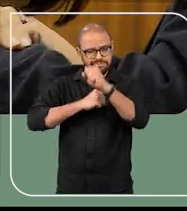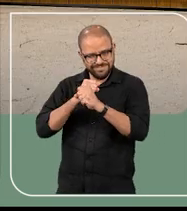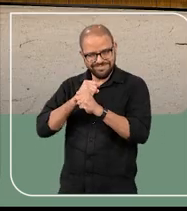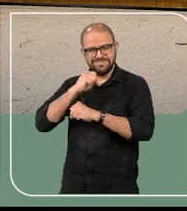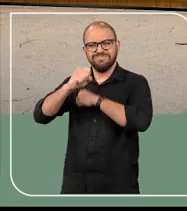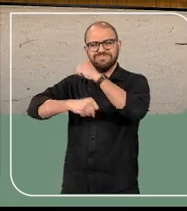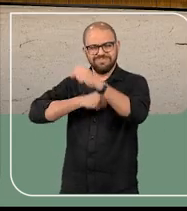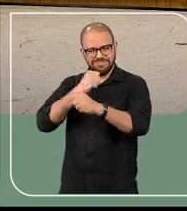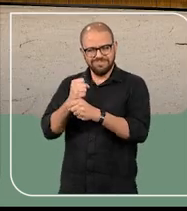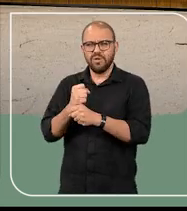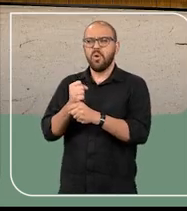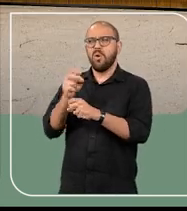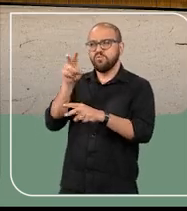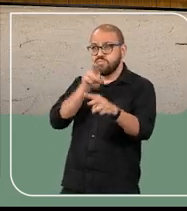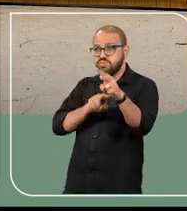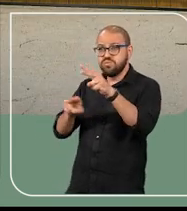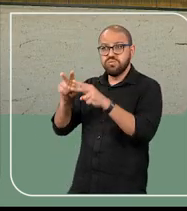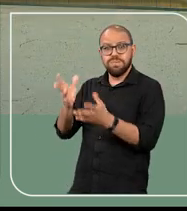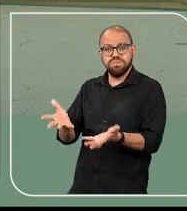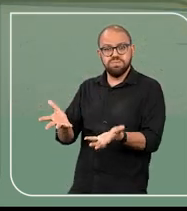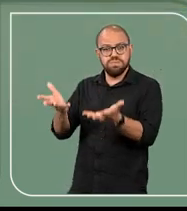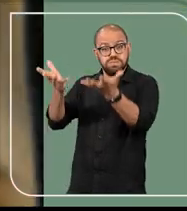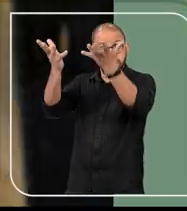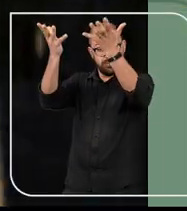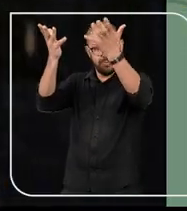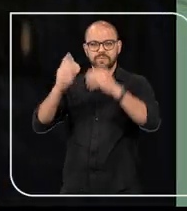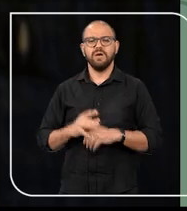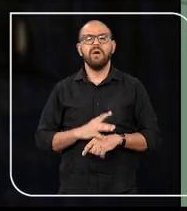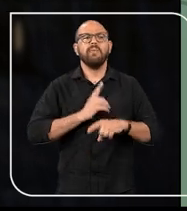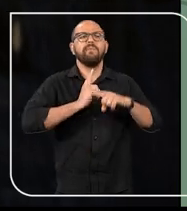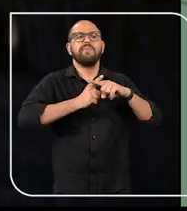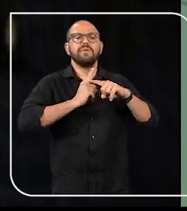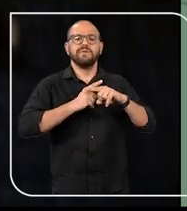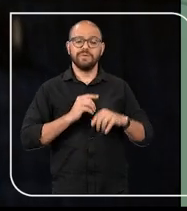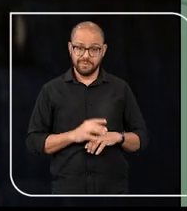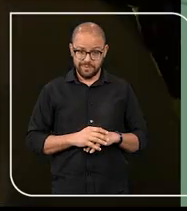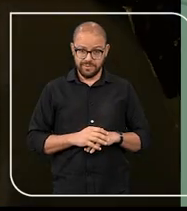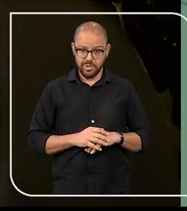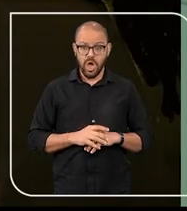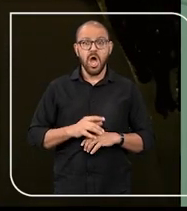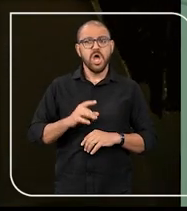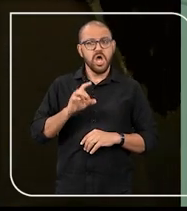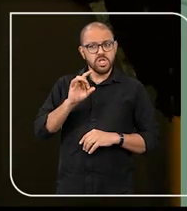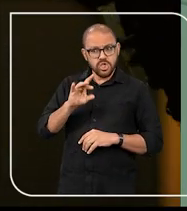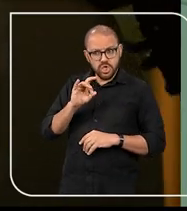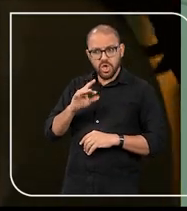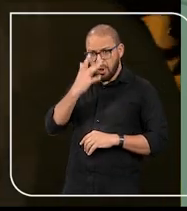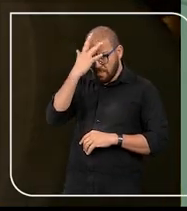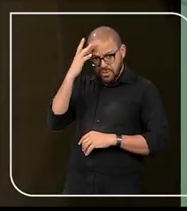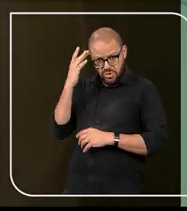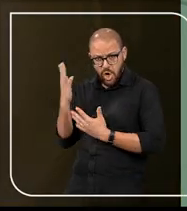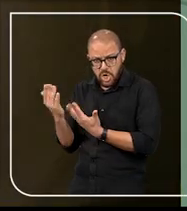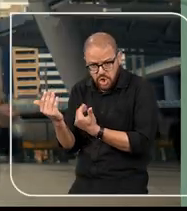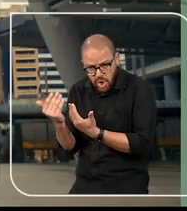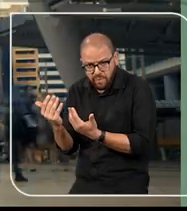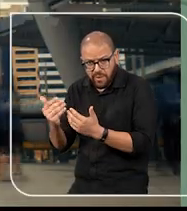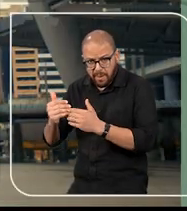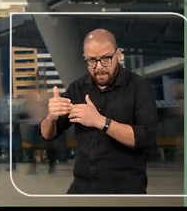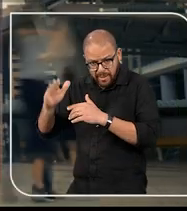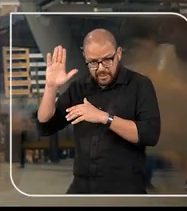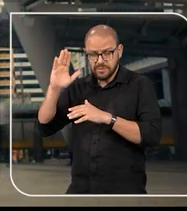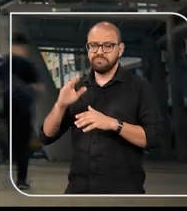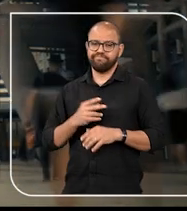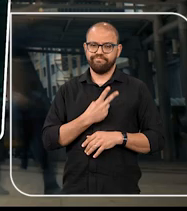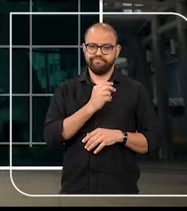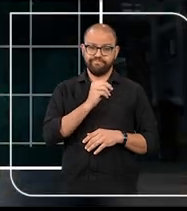a cada ano vem ganhando mais visibilidade. O motivo é simples, não somos mais um país de